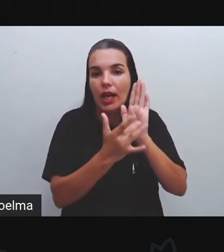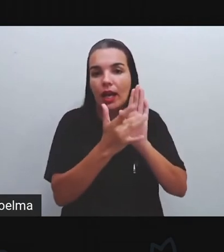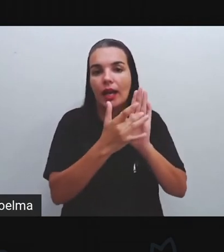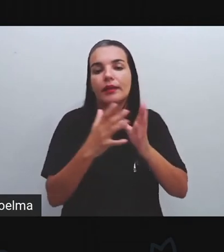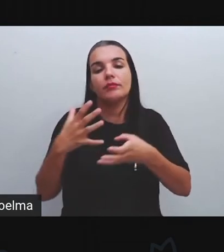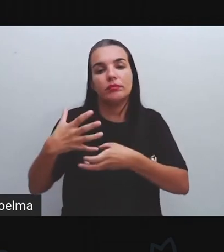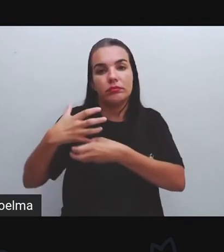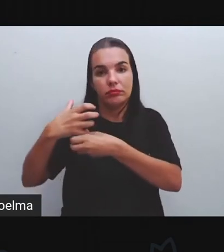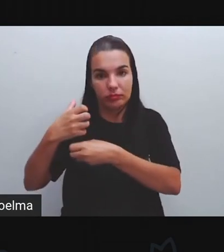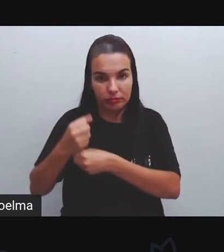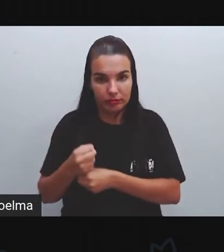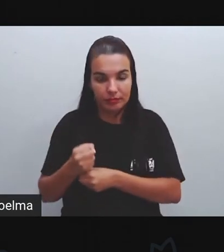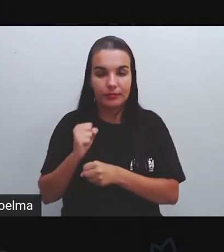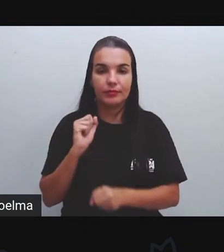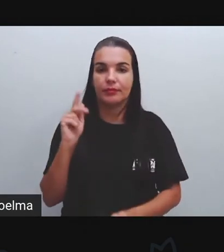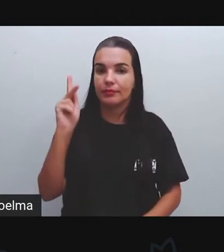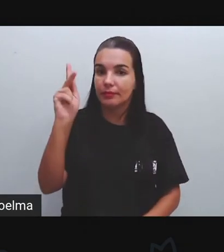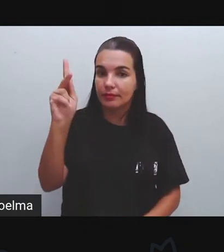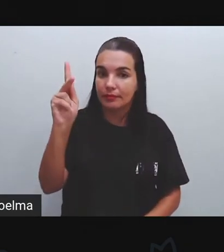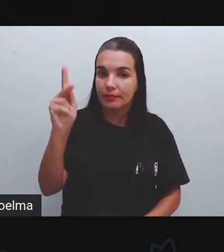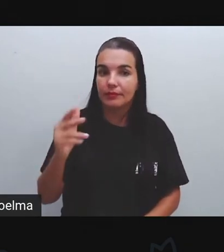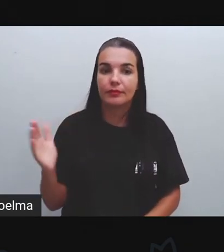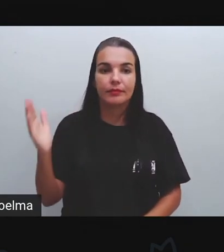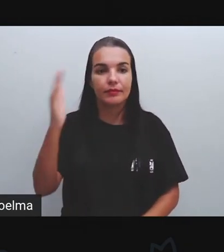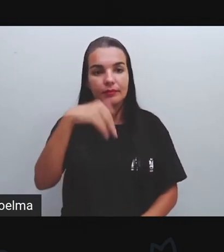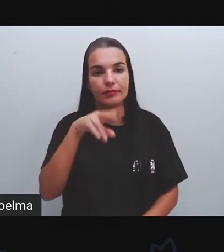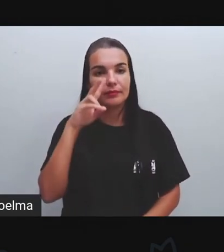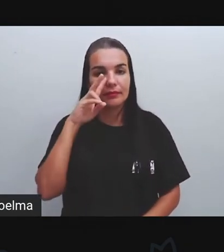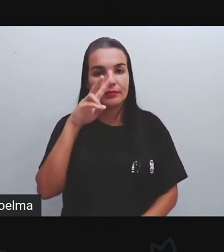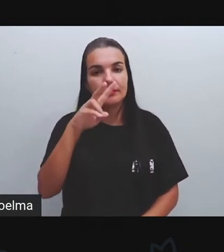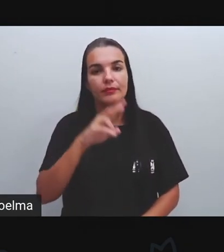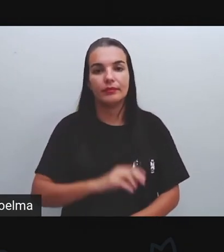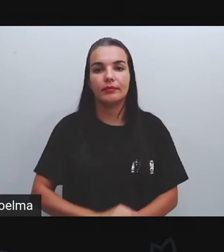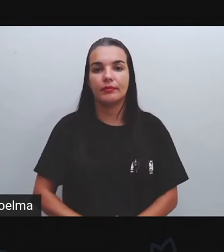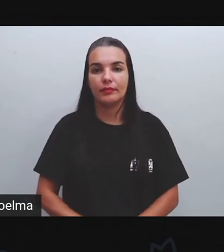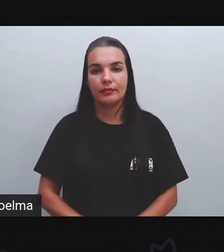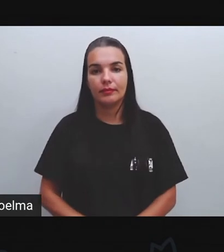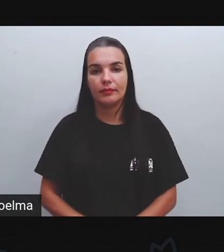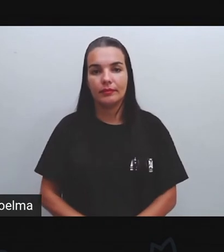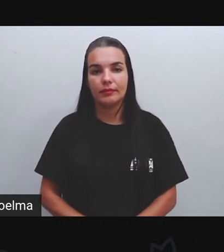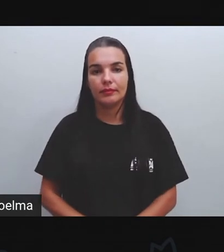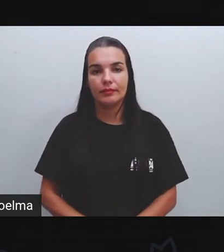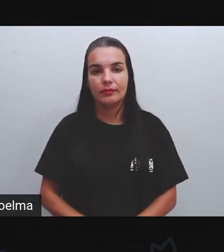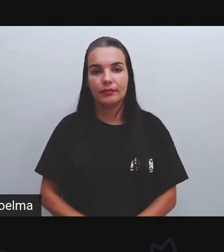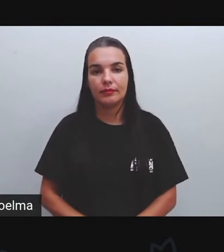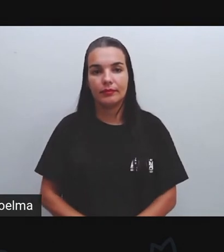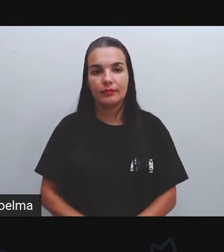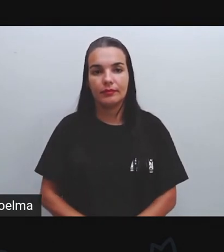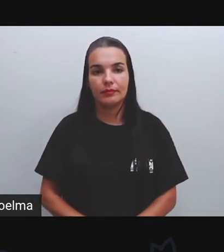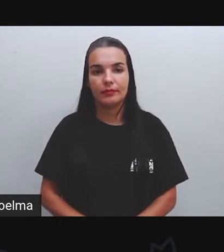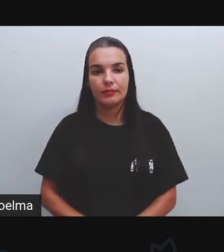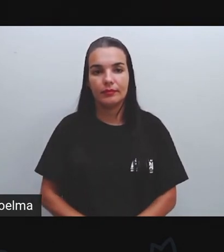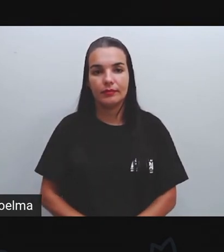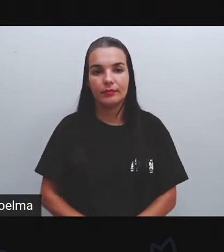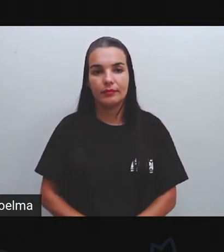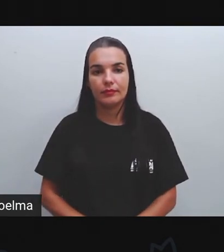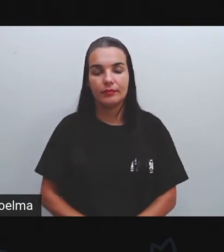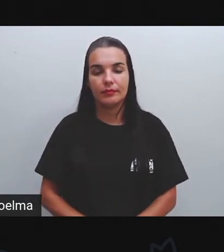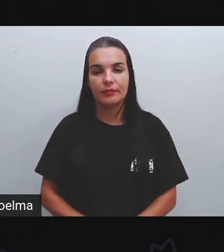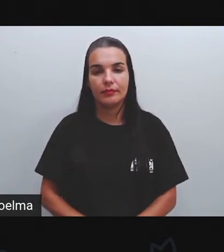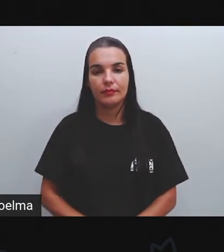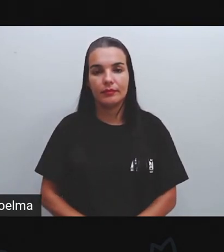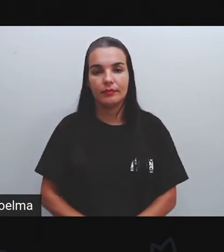aí a calculadora, certo? Para isso eu vou colocar aqui na tela para vocês a